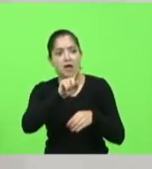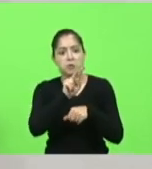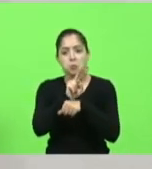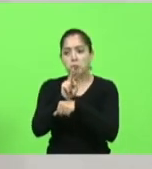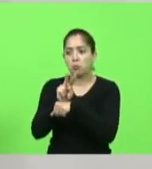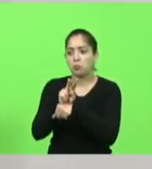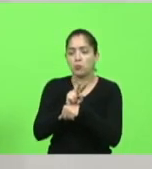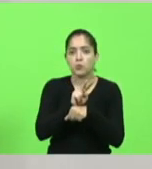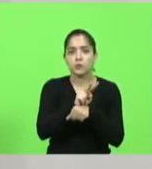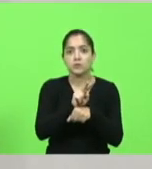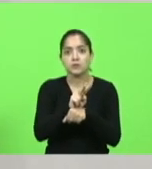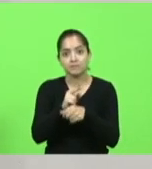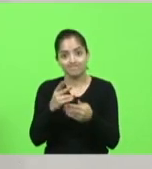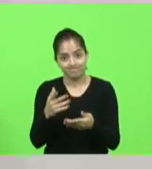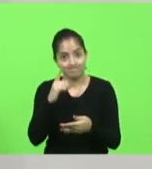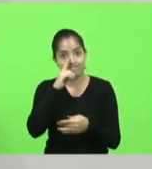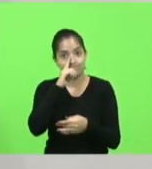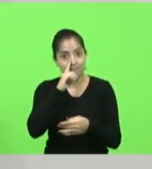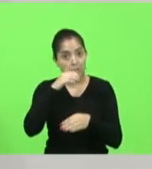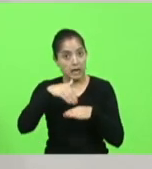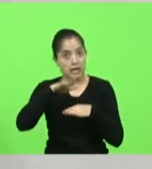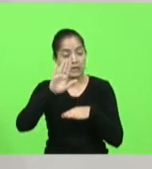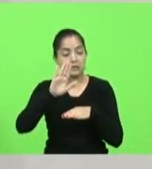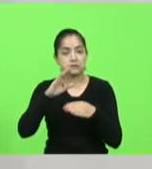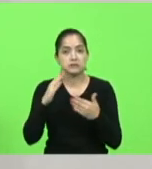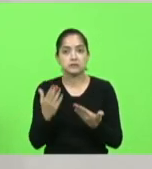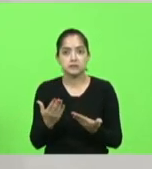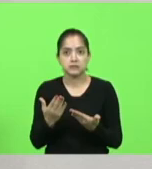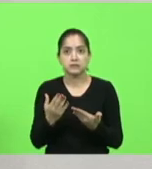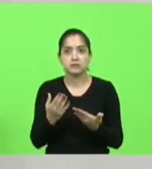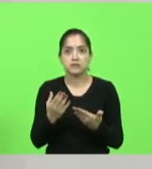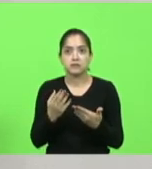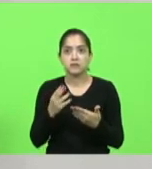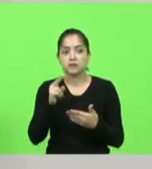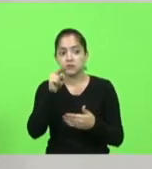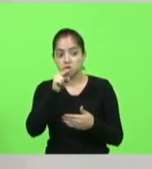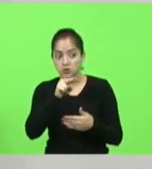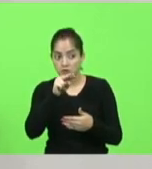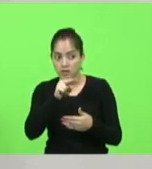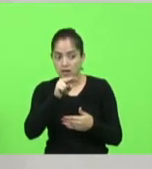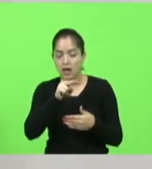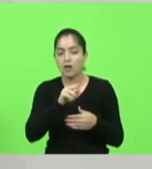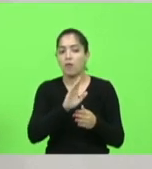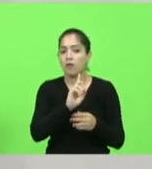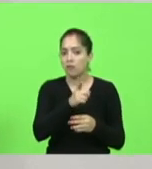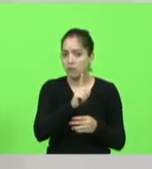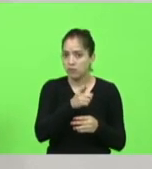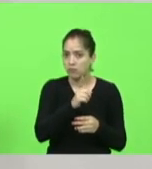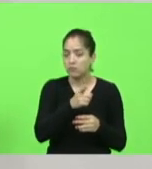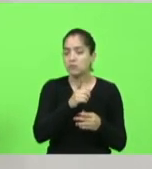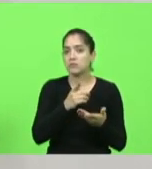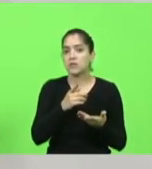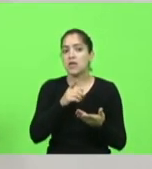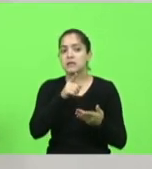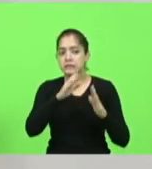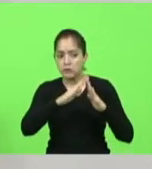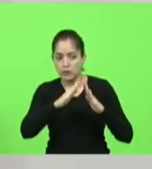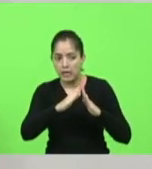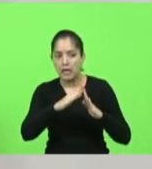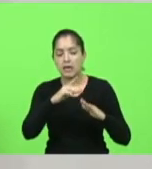para a audiência, o preso está olhando na cara e diz, meus camaradas lá fora já sabem onde mora